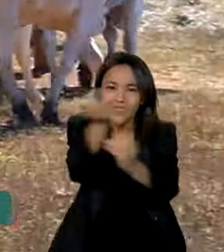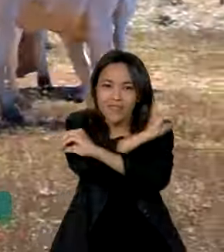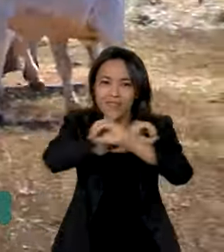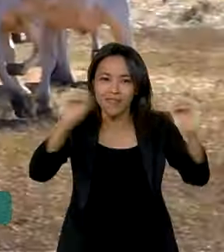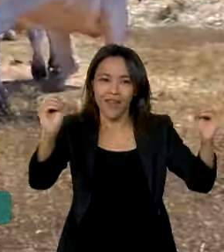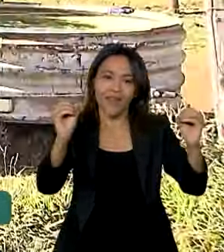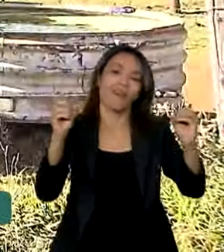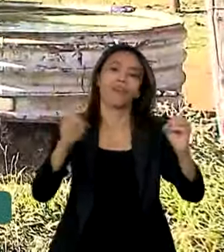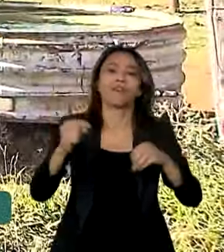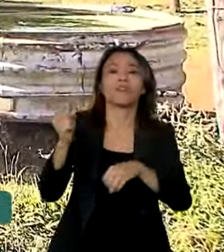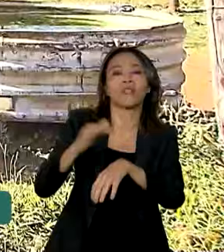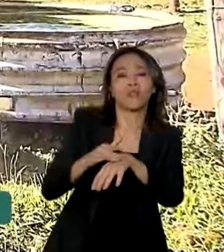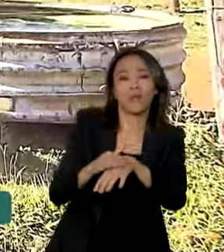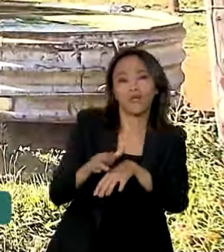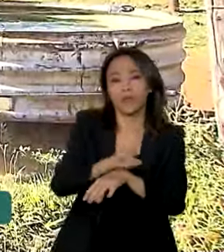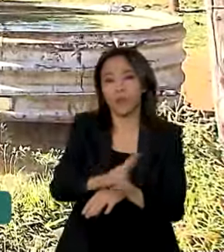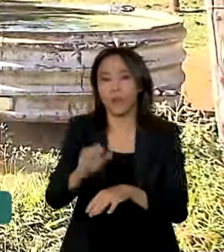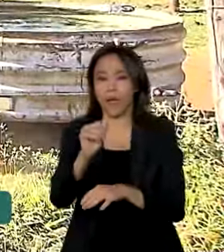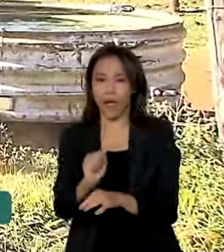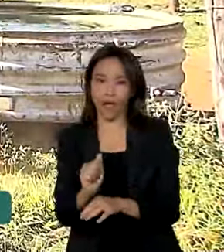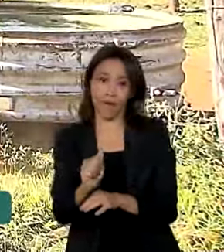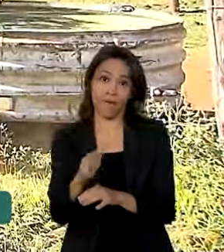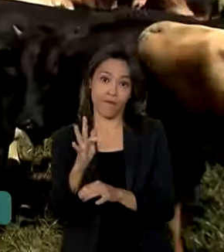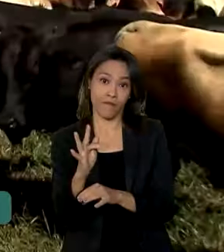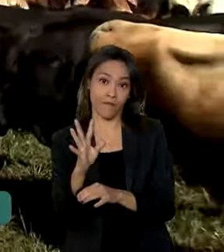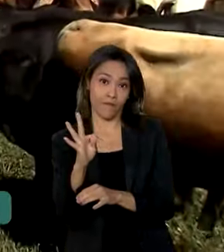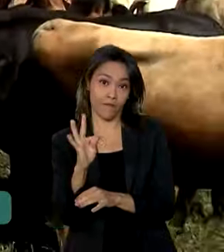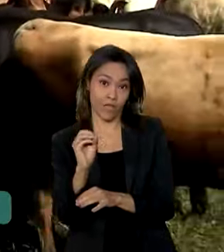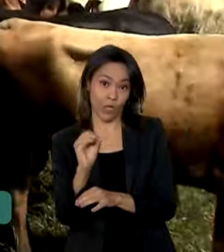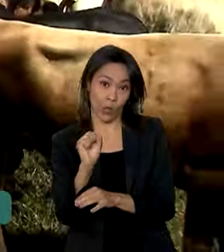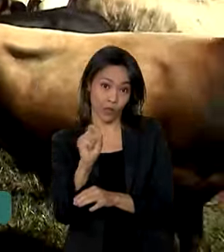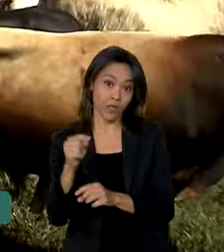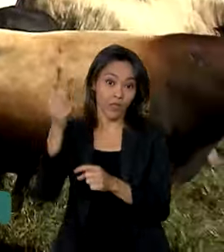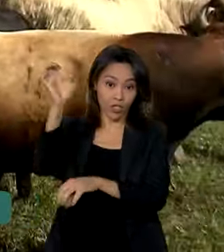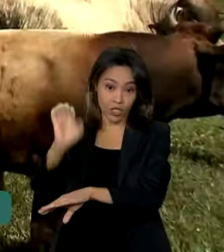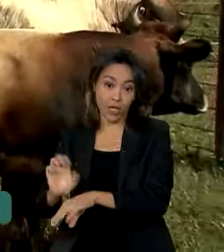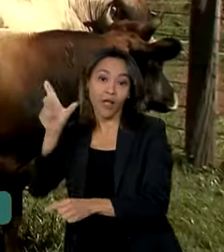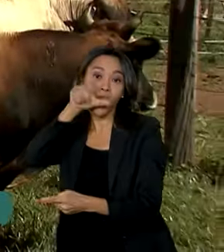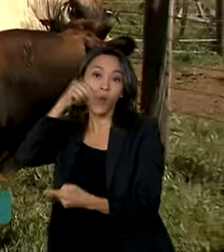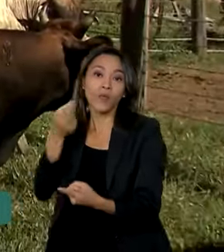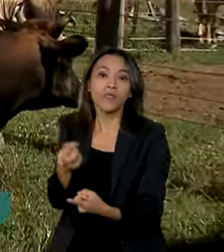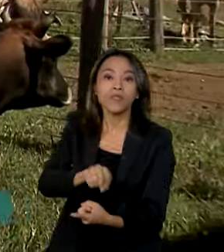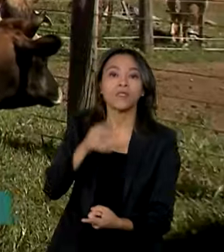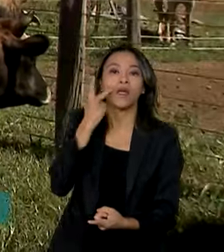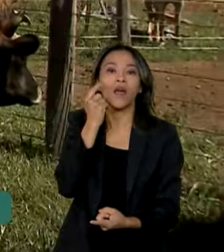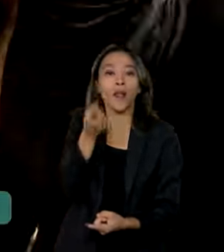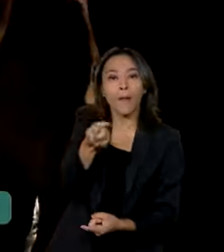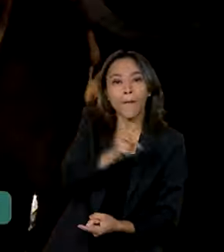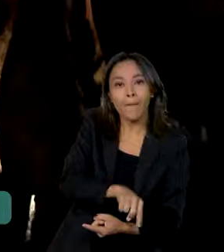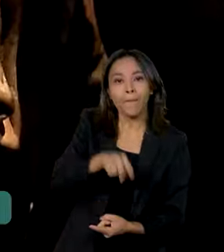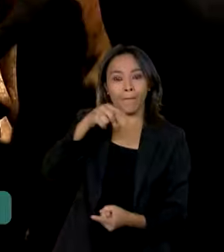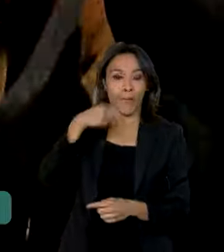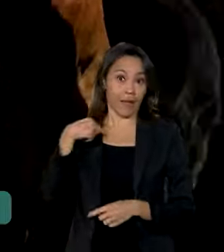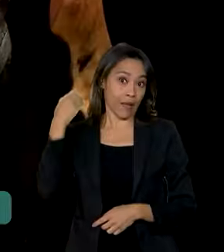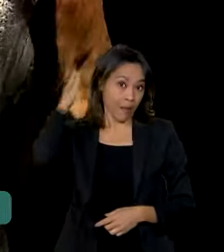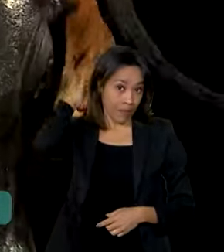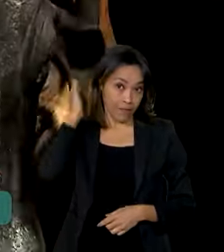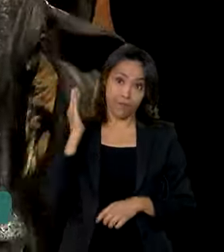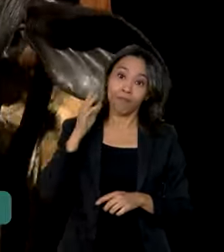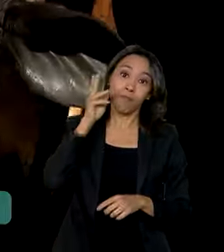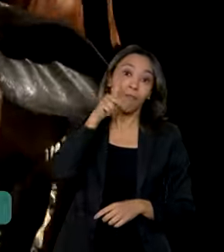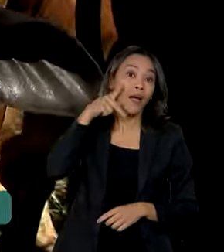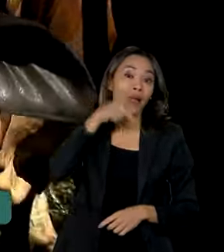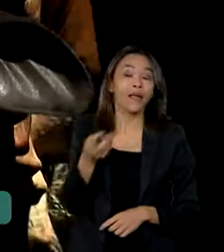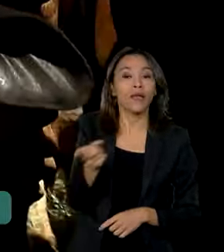dispensa da necessidade de vacinação do gado nos estados de Alagoas, Ceará, Paraíba, Pernambuco